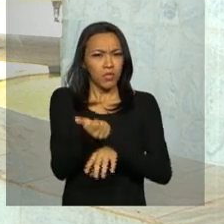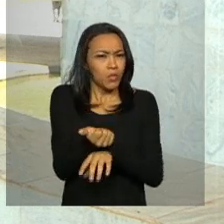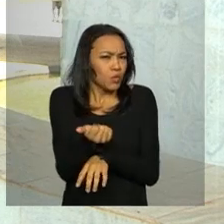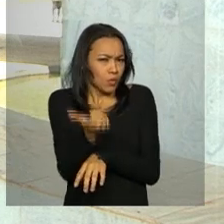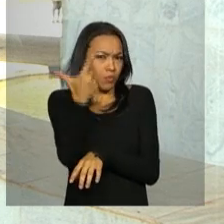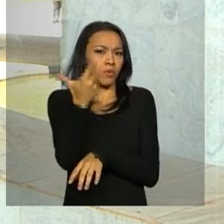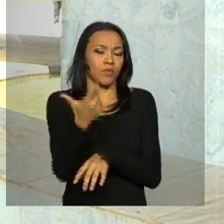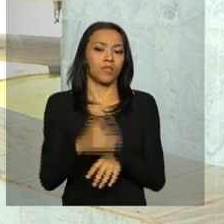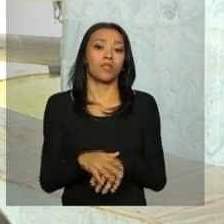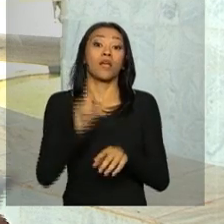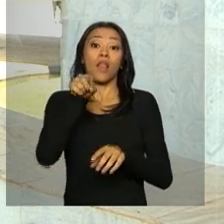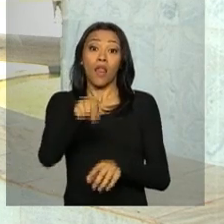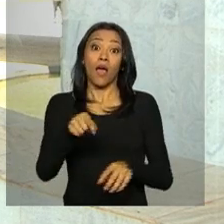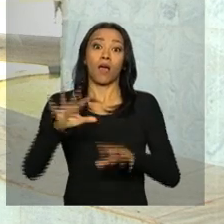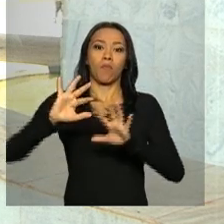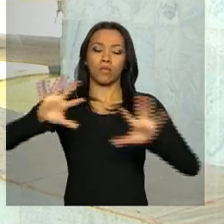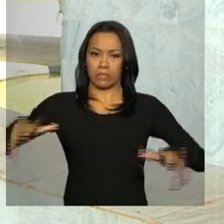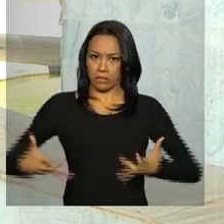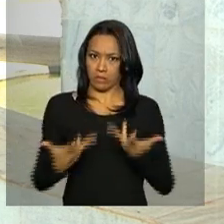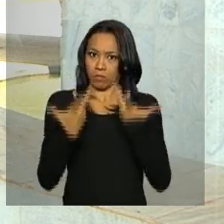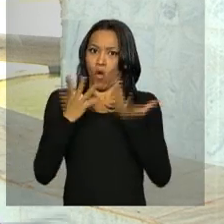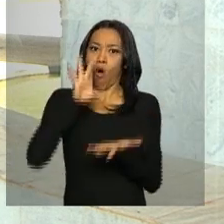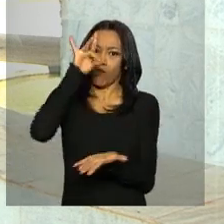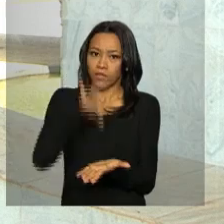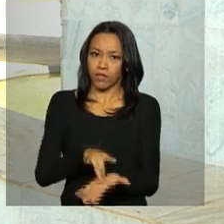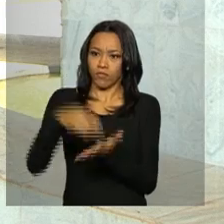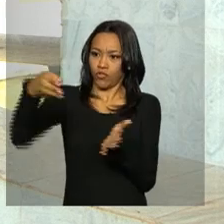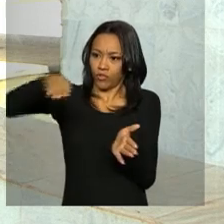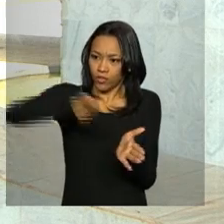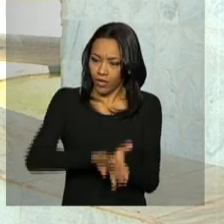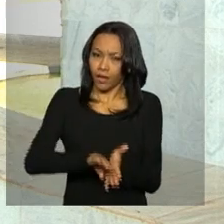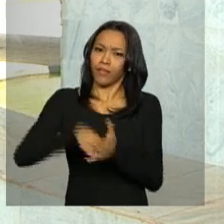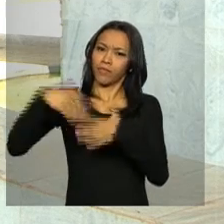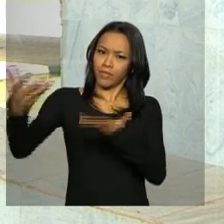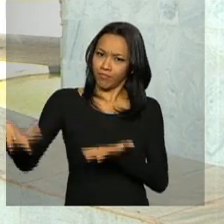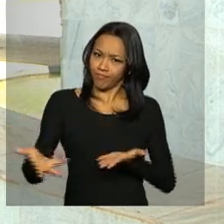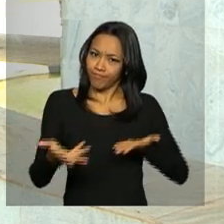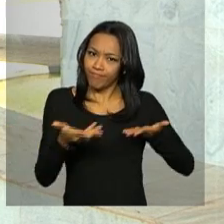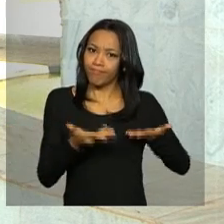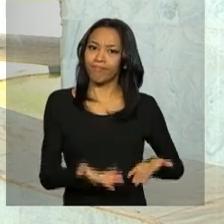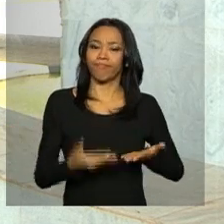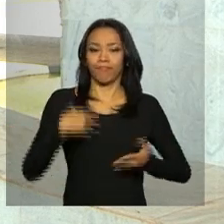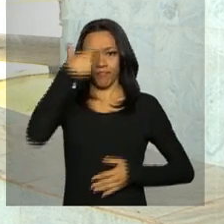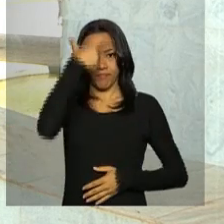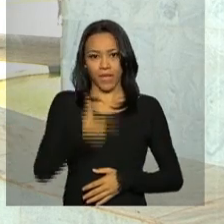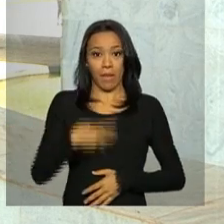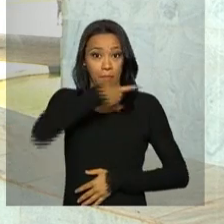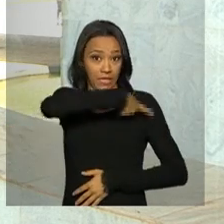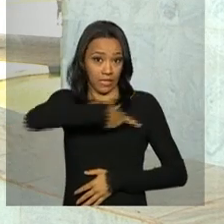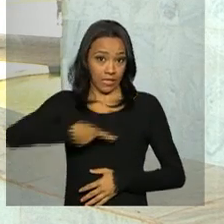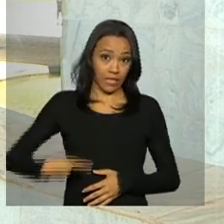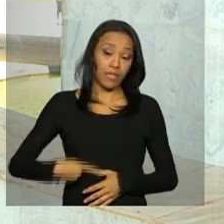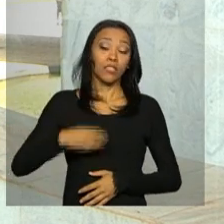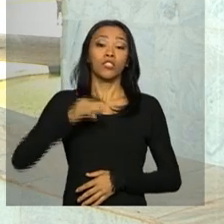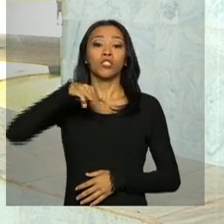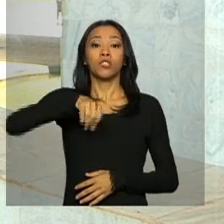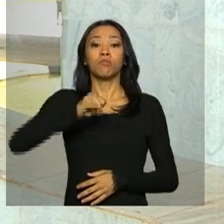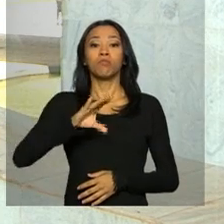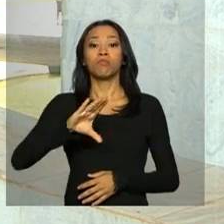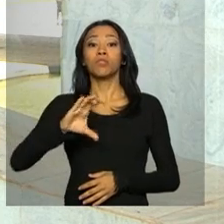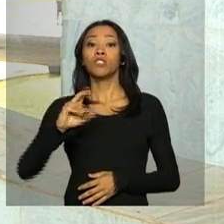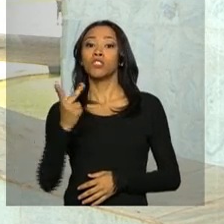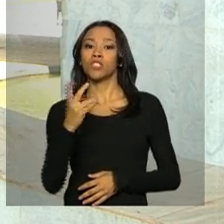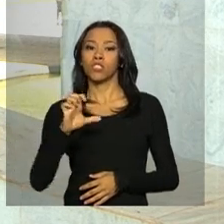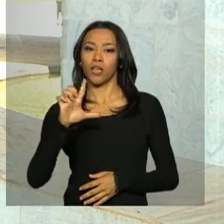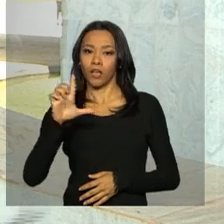A cerimônia oficial de chegada, em que a presidenta será recepcionada pela presidente Michelle Bachelet, está marcada para uma